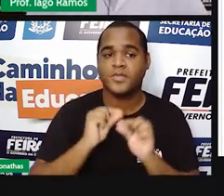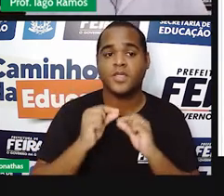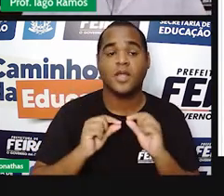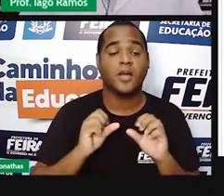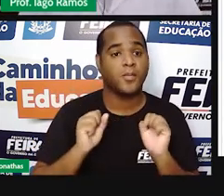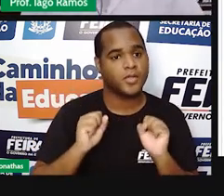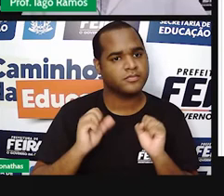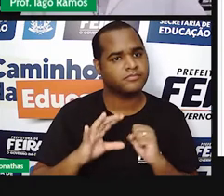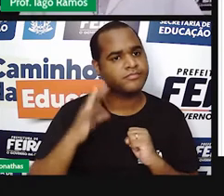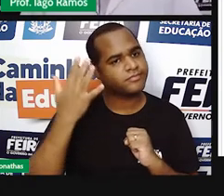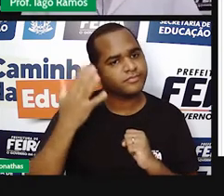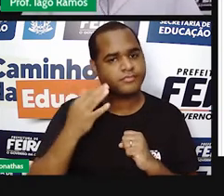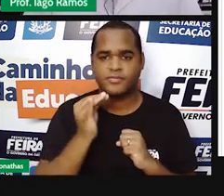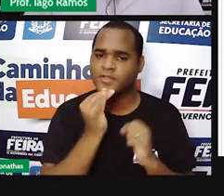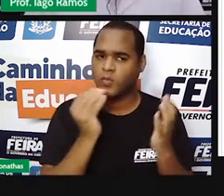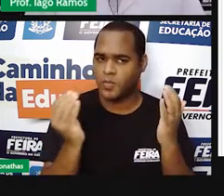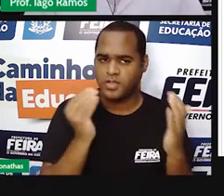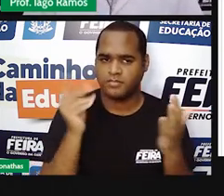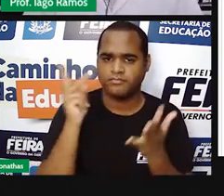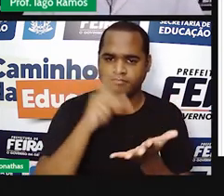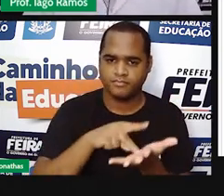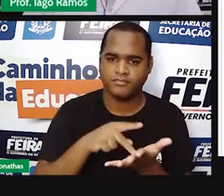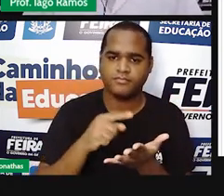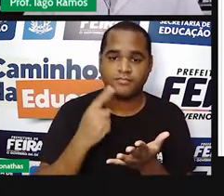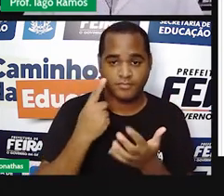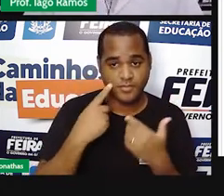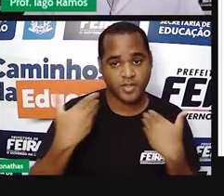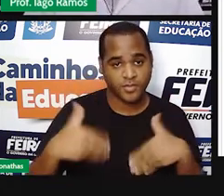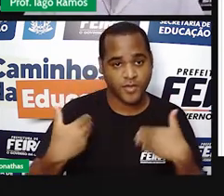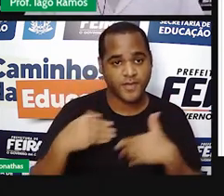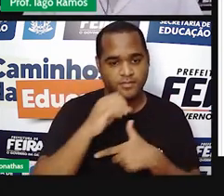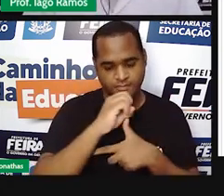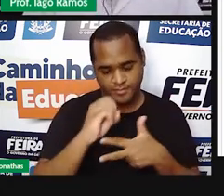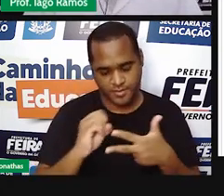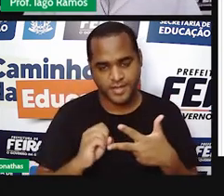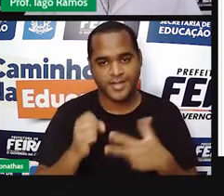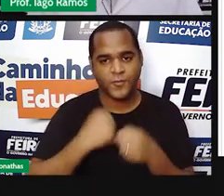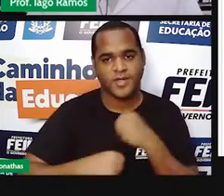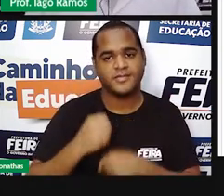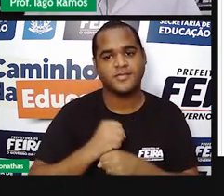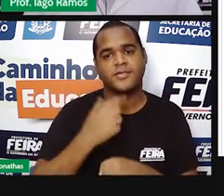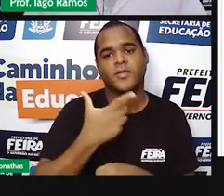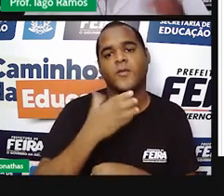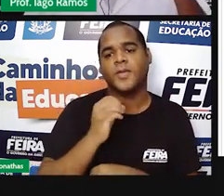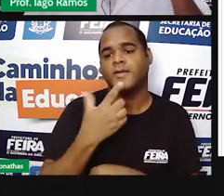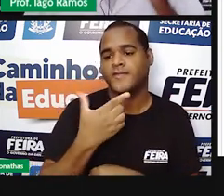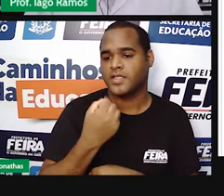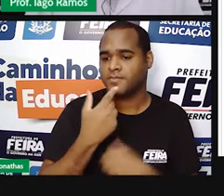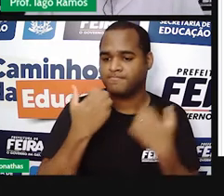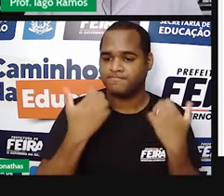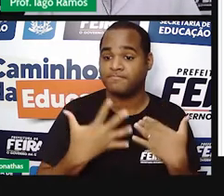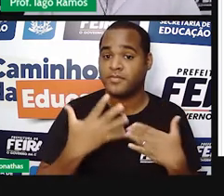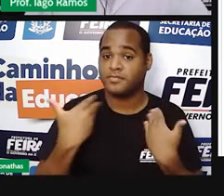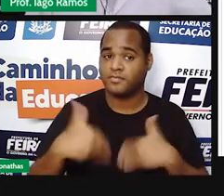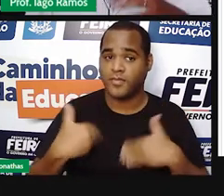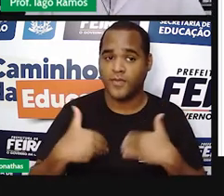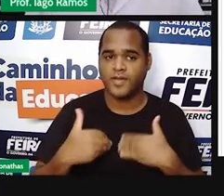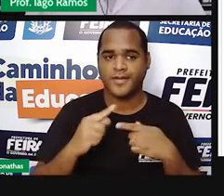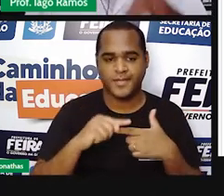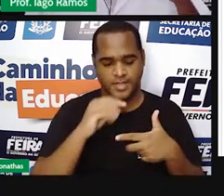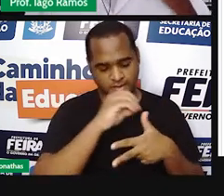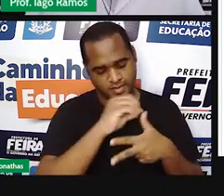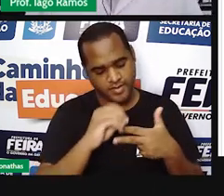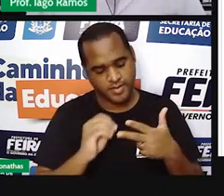né? É uma situação hipotética, lá da prova do Enem do ano de 2020. Prova do Enem é o